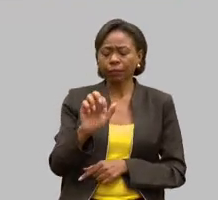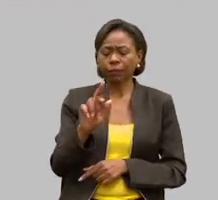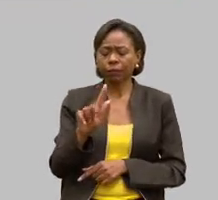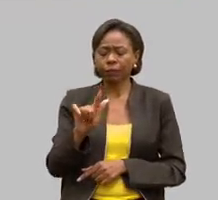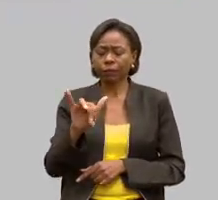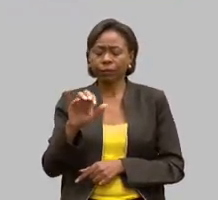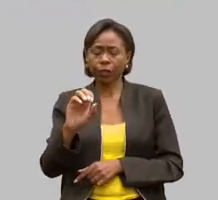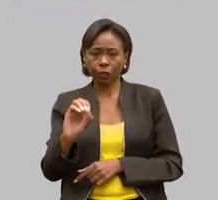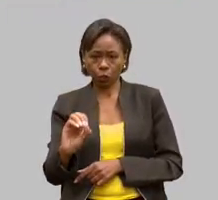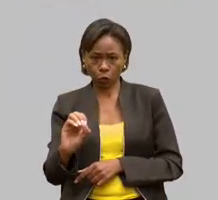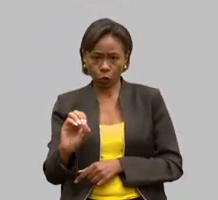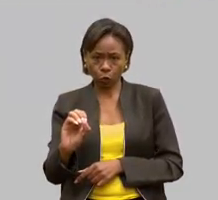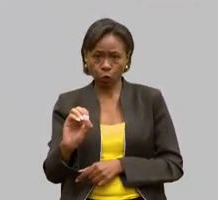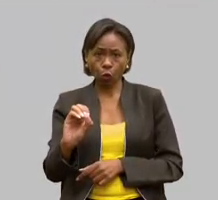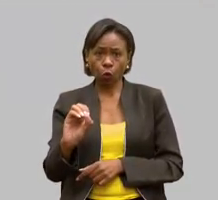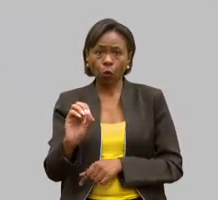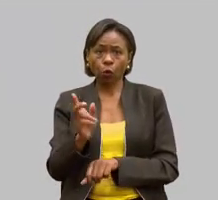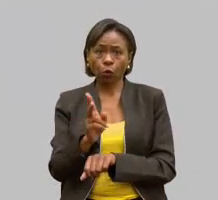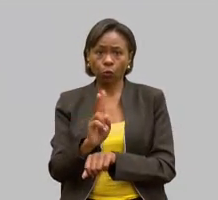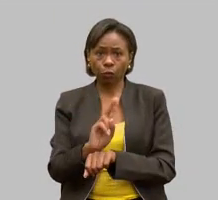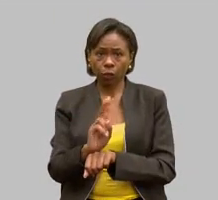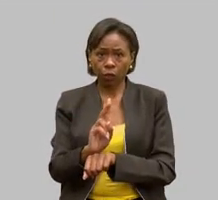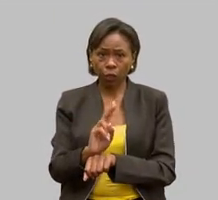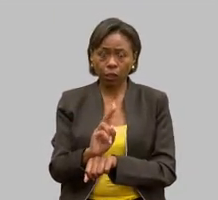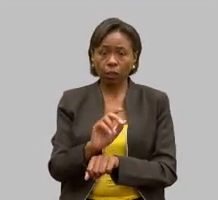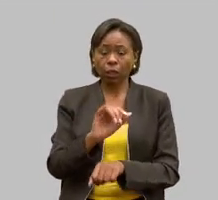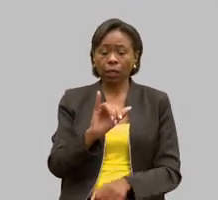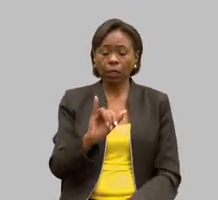ensino e pesquisa Darcy Babosa e EPMG.